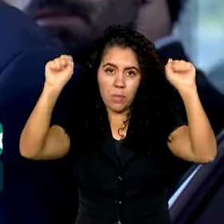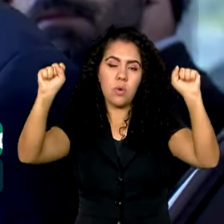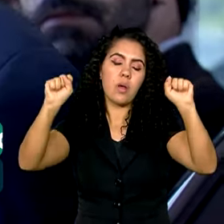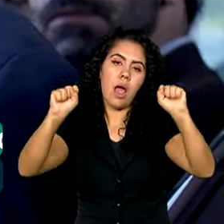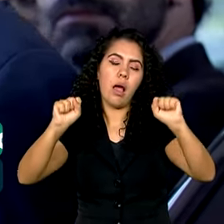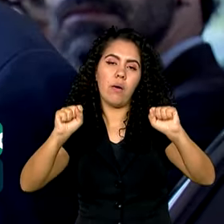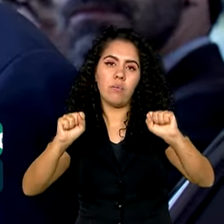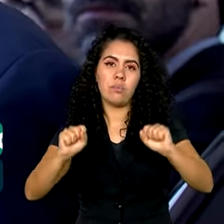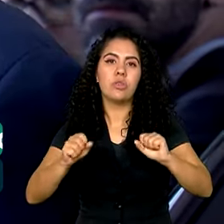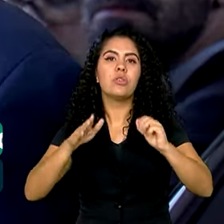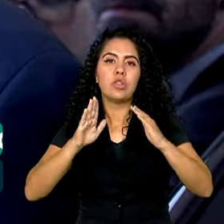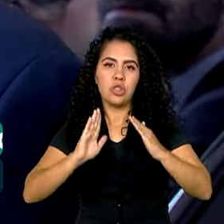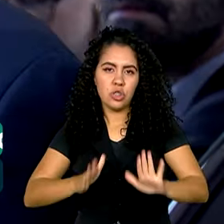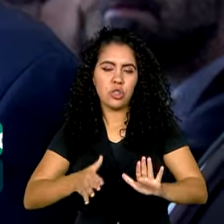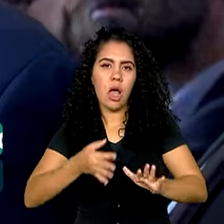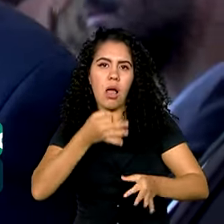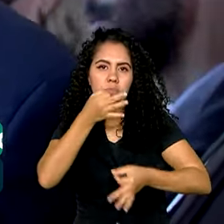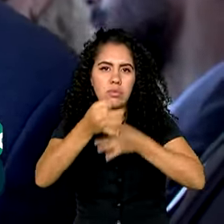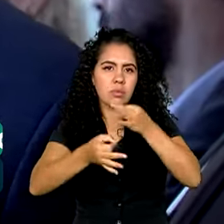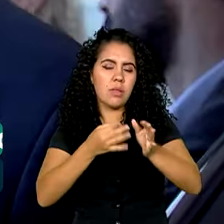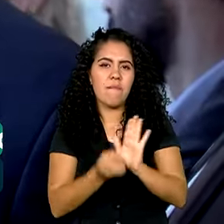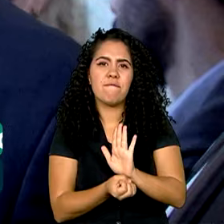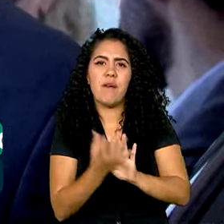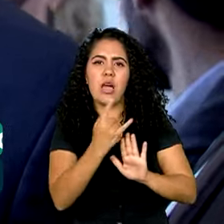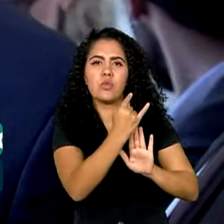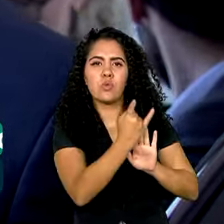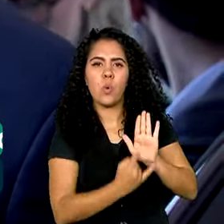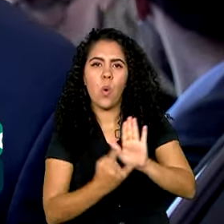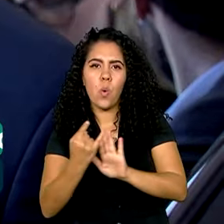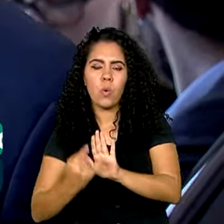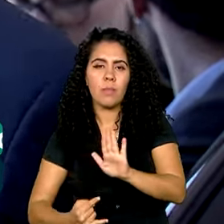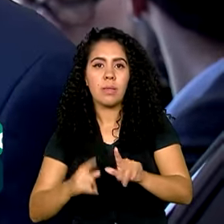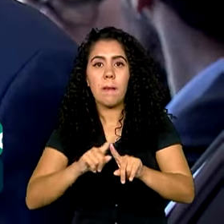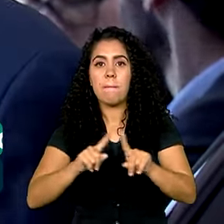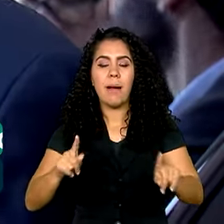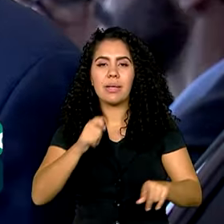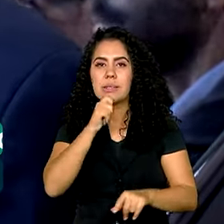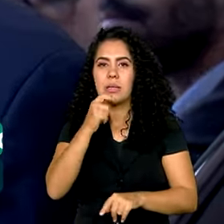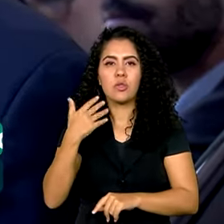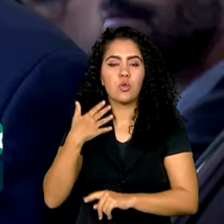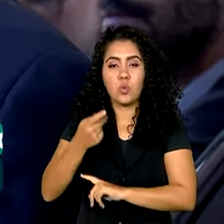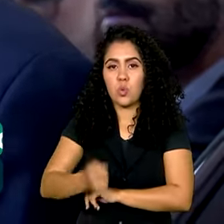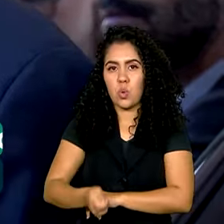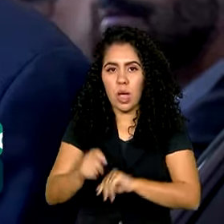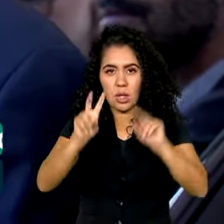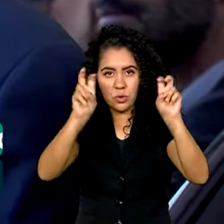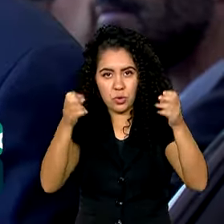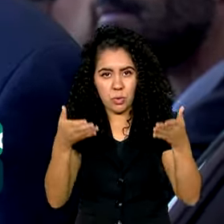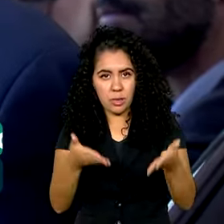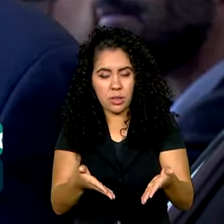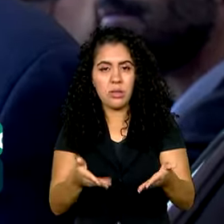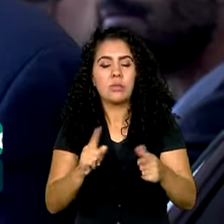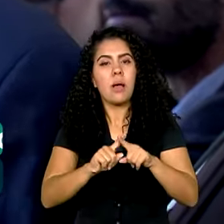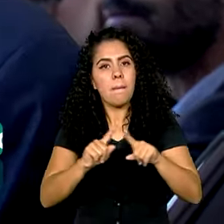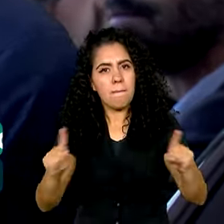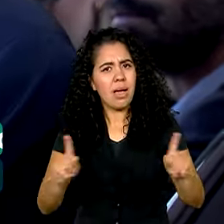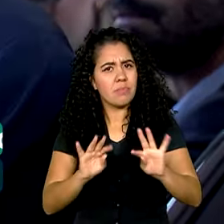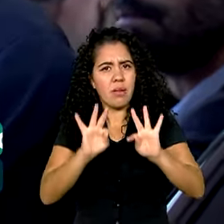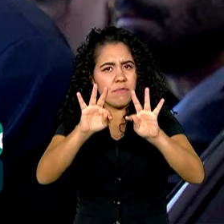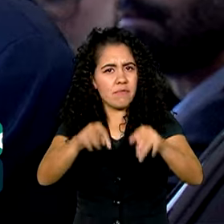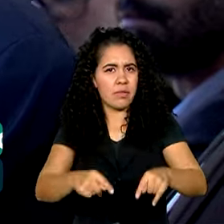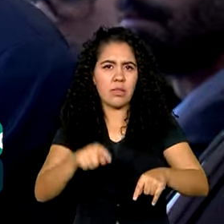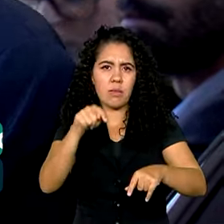se manifestou em vários ofícios, embora ainda não tenha julgado a respeito disso, para botar fim à